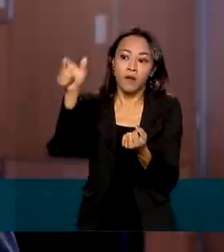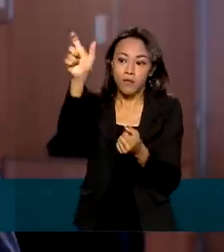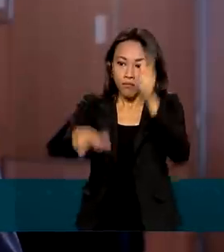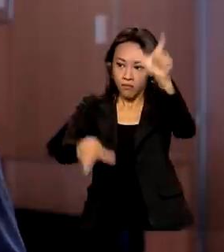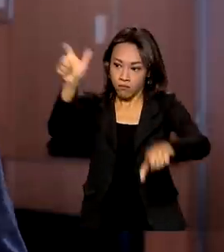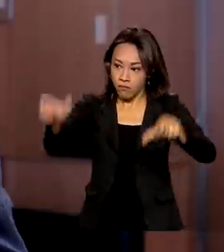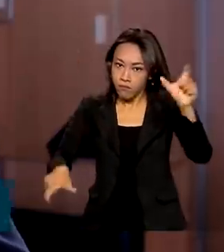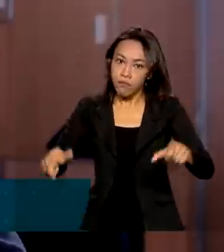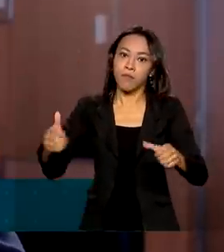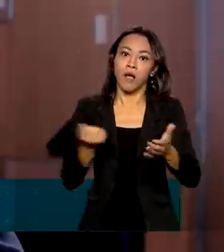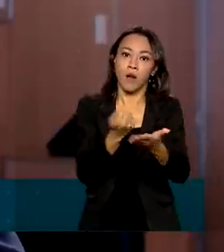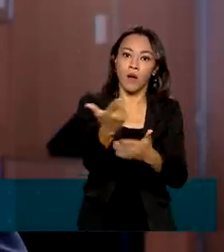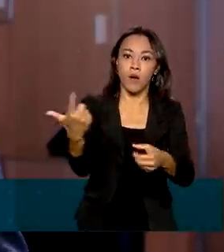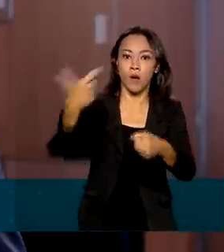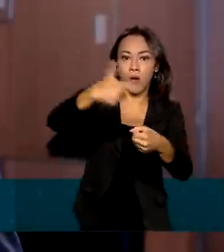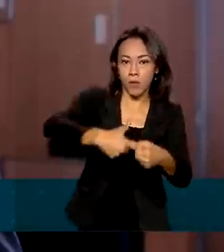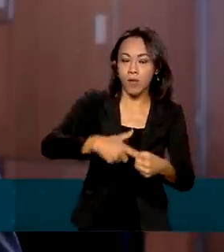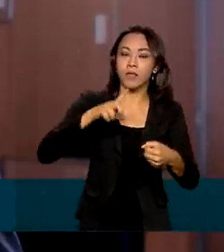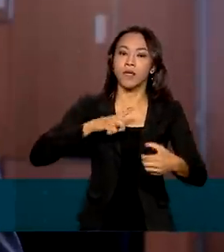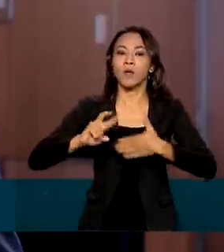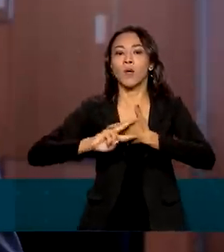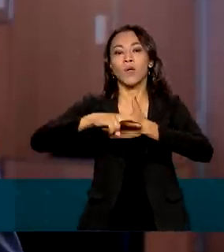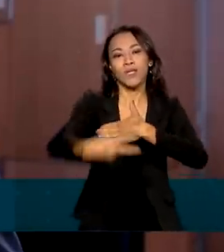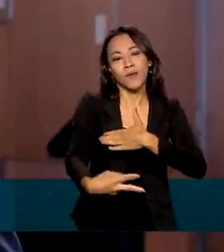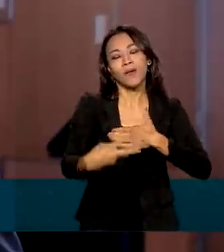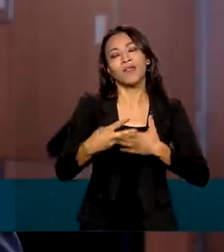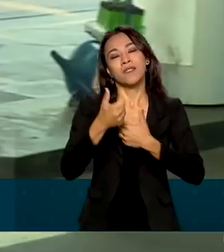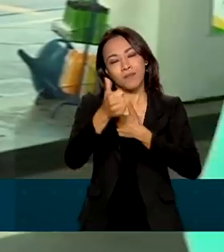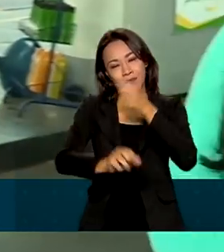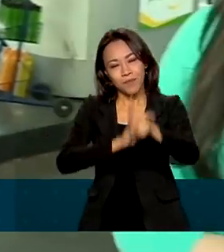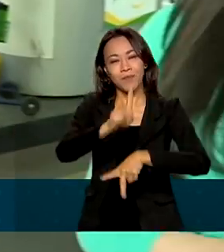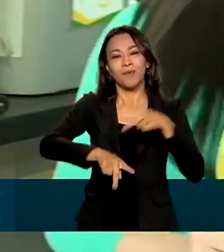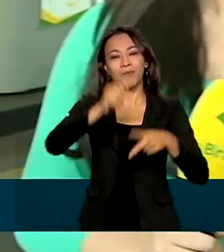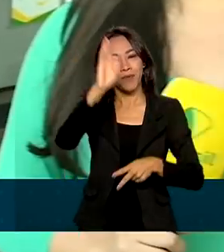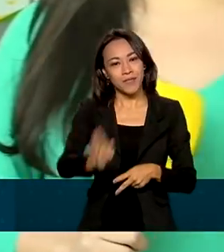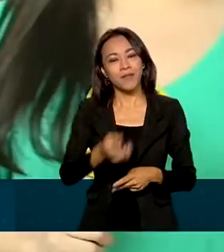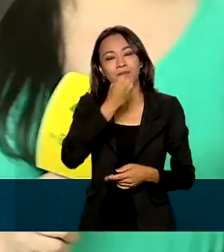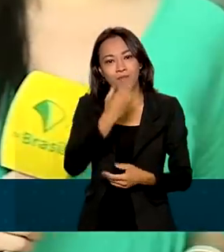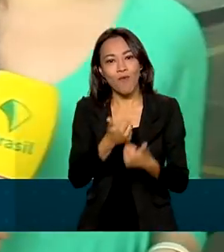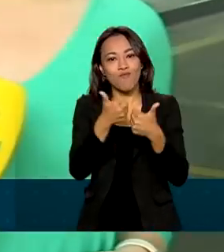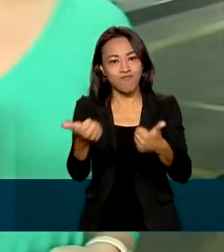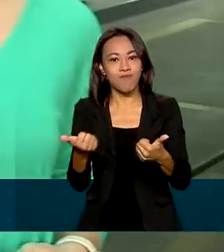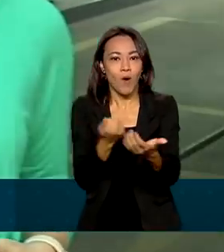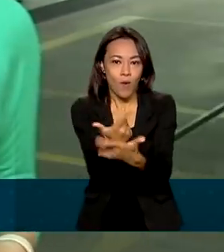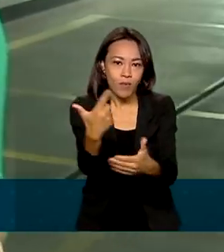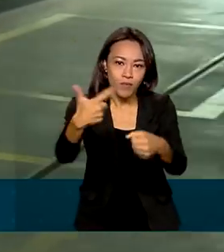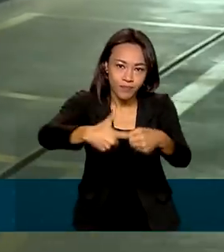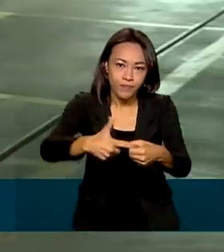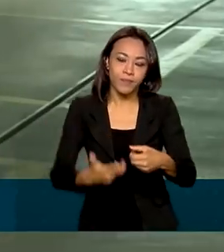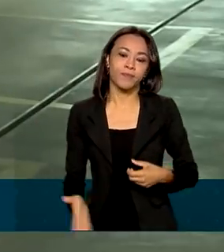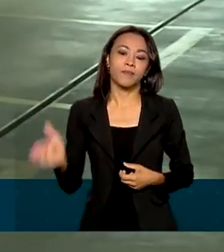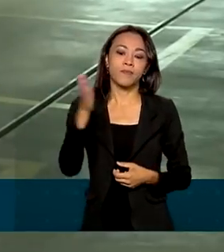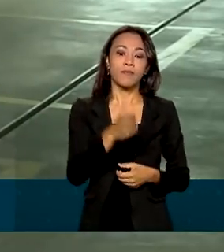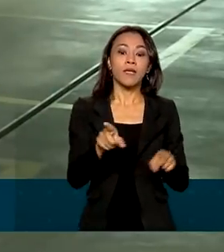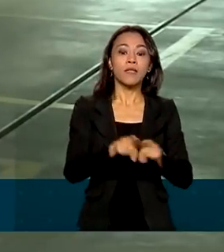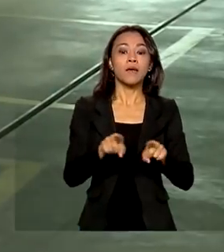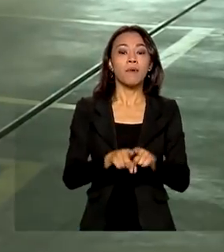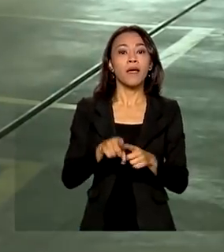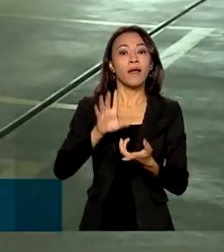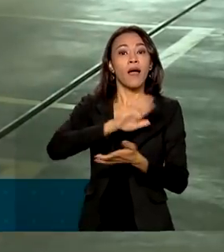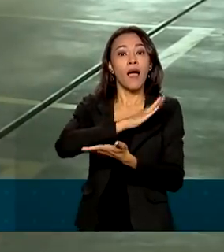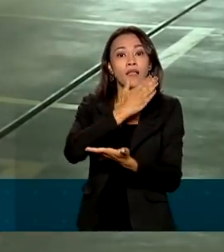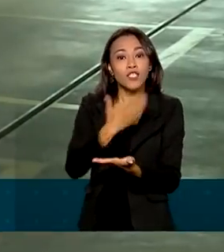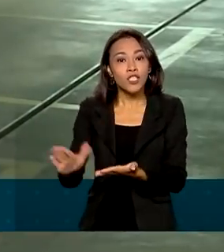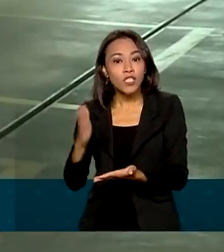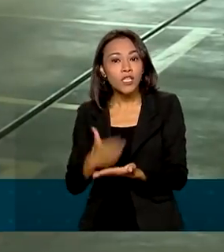refletindo-se em benefícios para a população brasileira. A medida provisória também acaba com a tutela à bandeira.